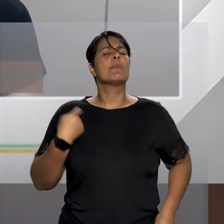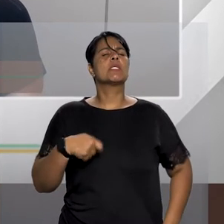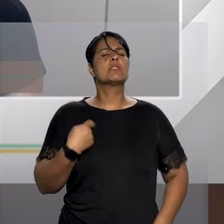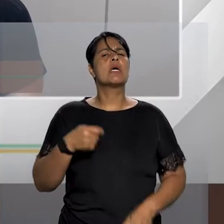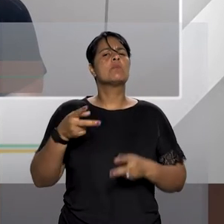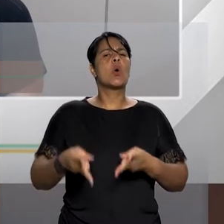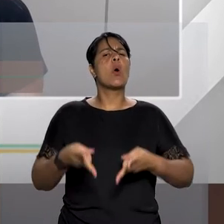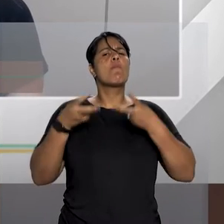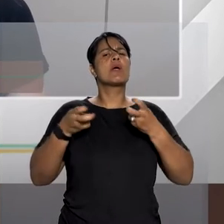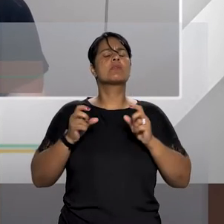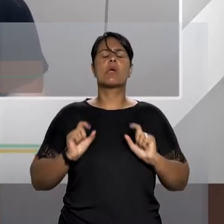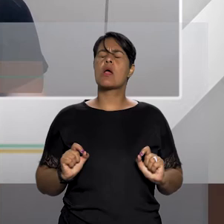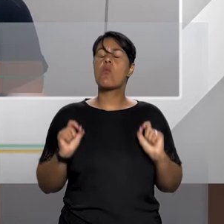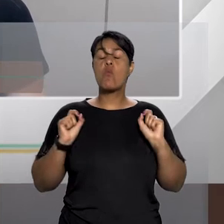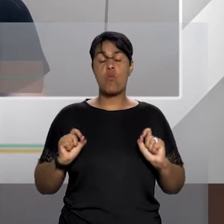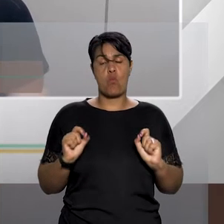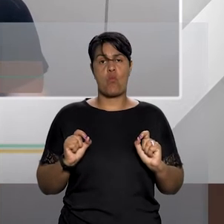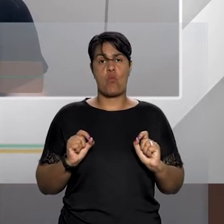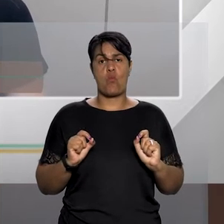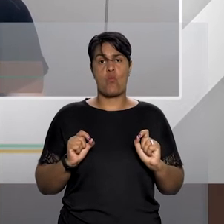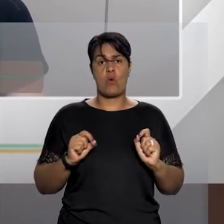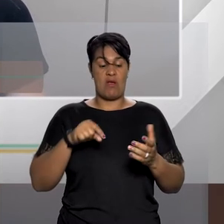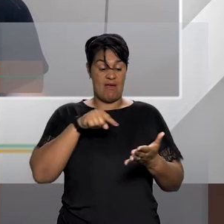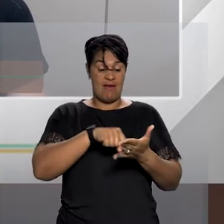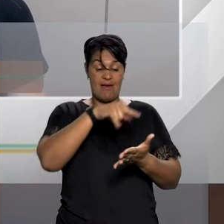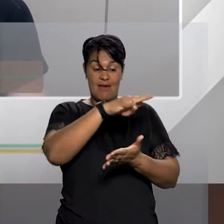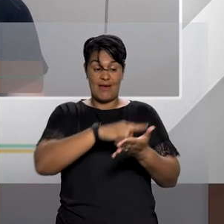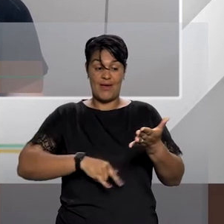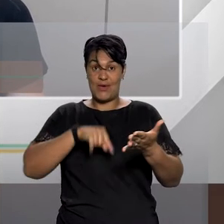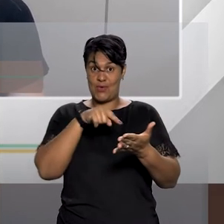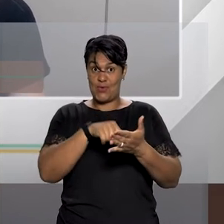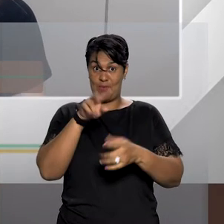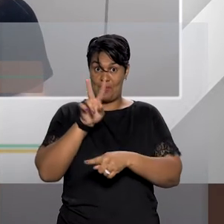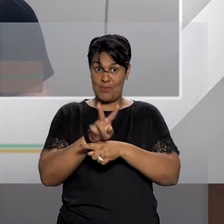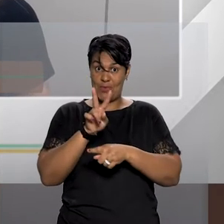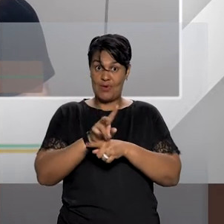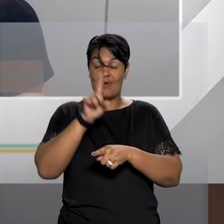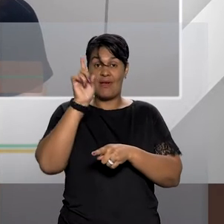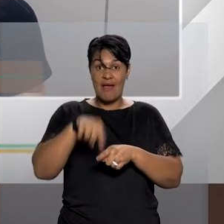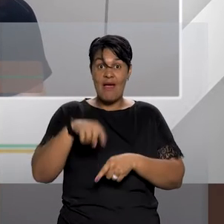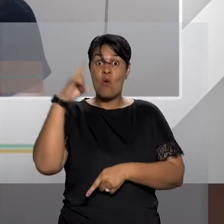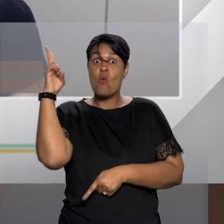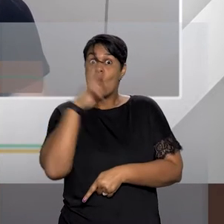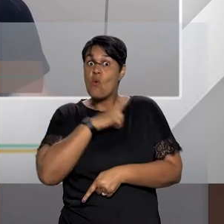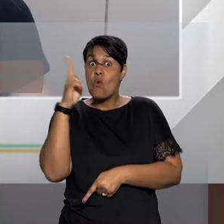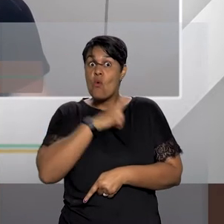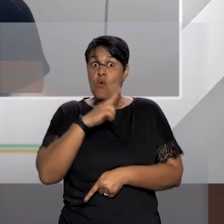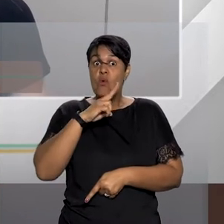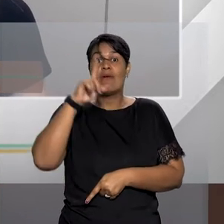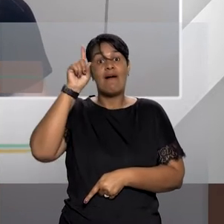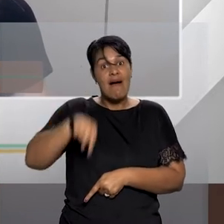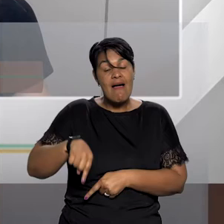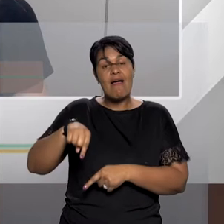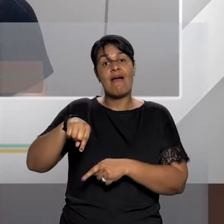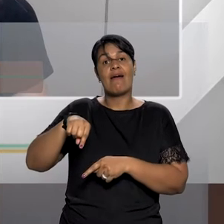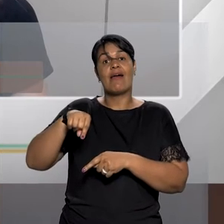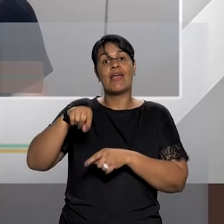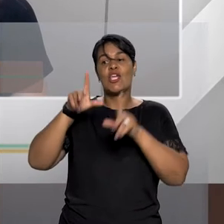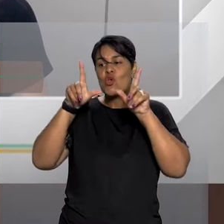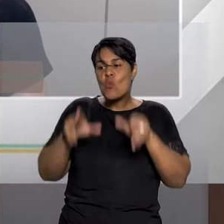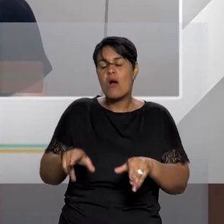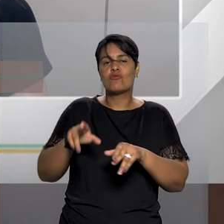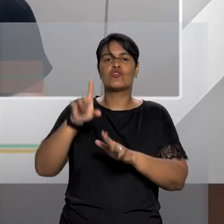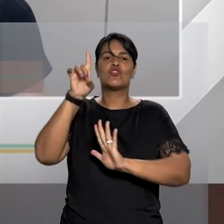Ela é uma medida de urgência protetiva com características de proteção de direito fundamental, com características de